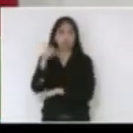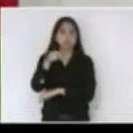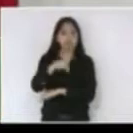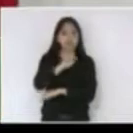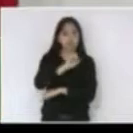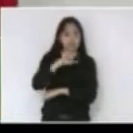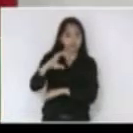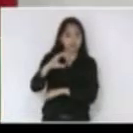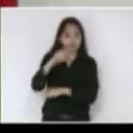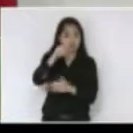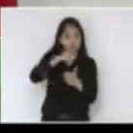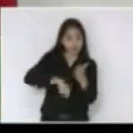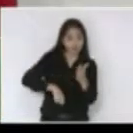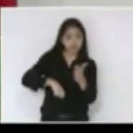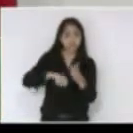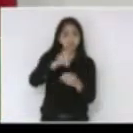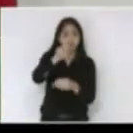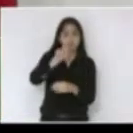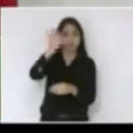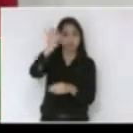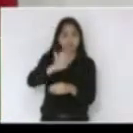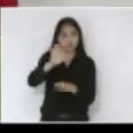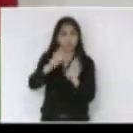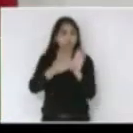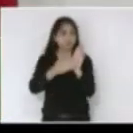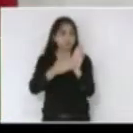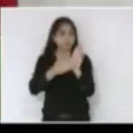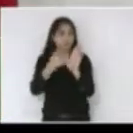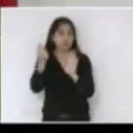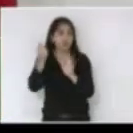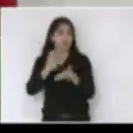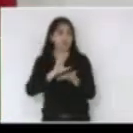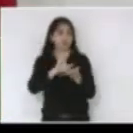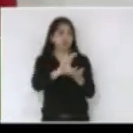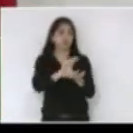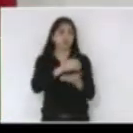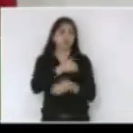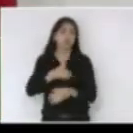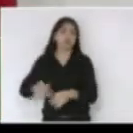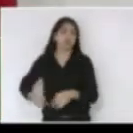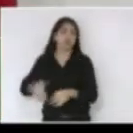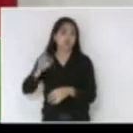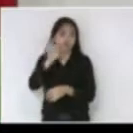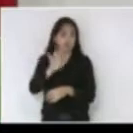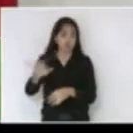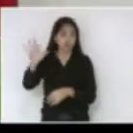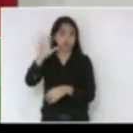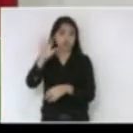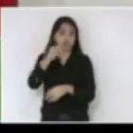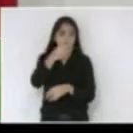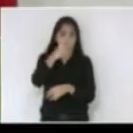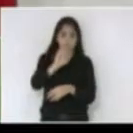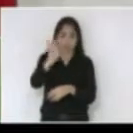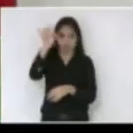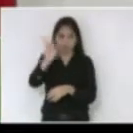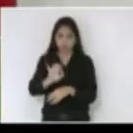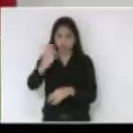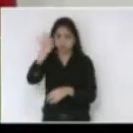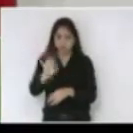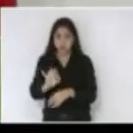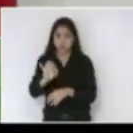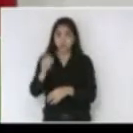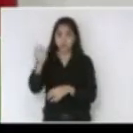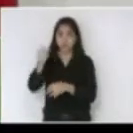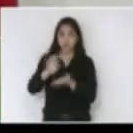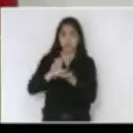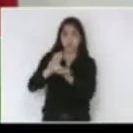50% a nossa proposta financiamento do governo federal 30% a nossa proposta é de